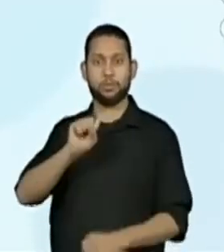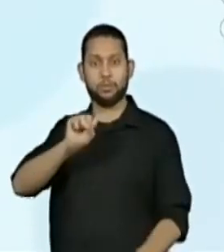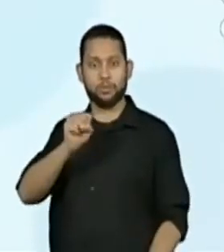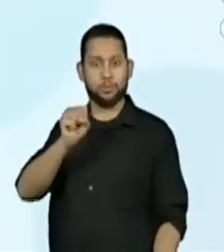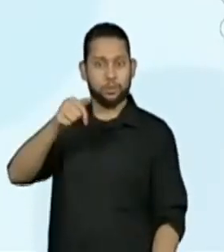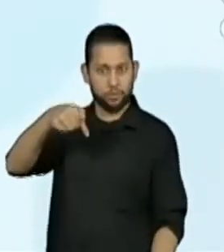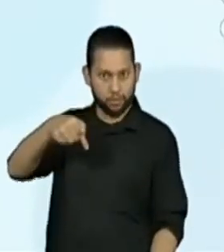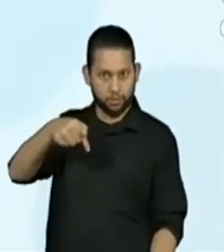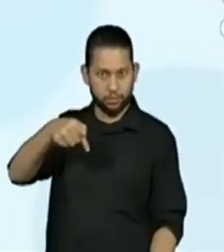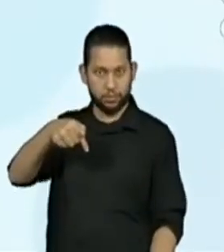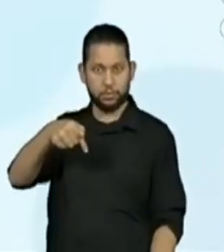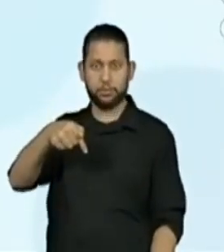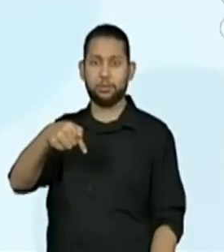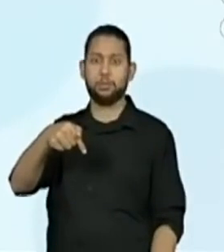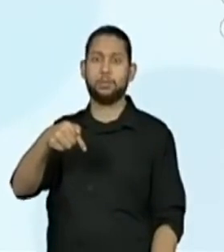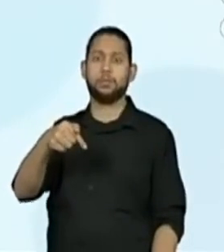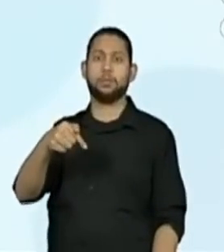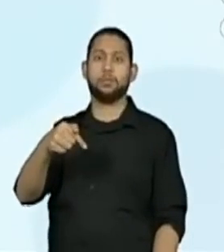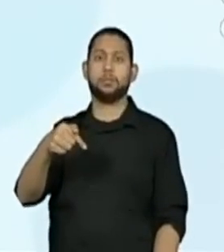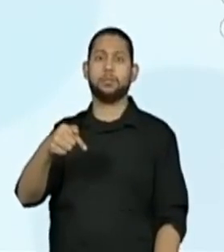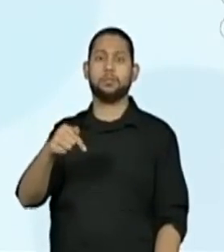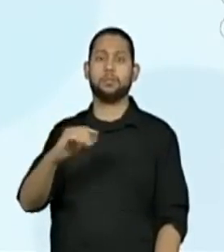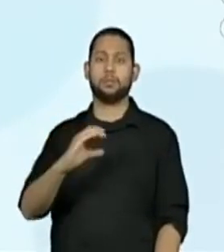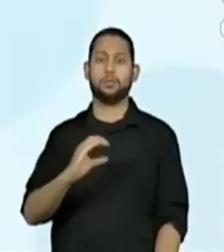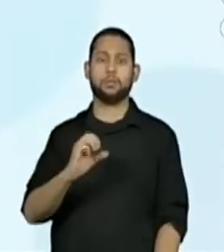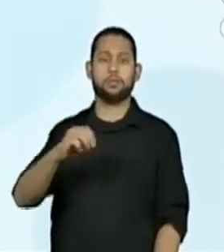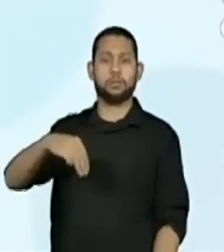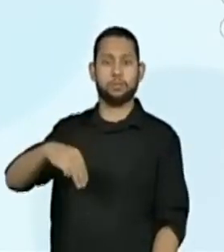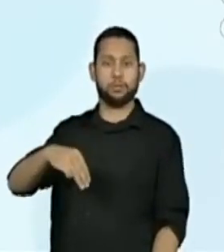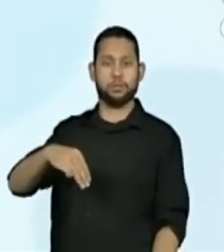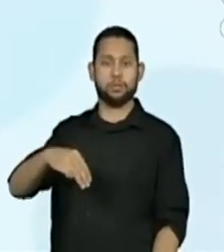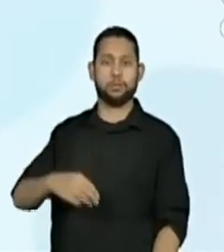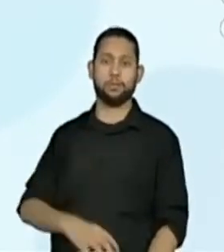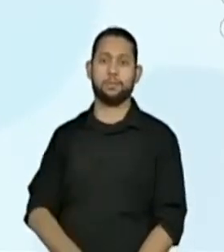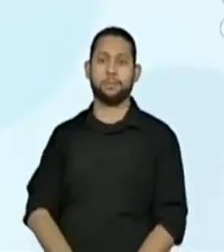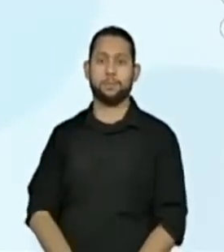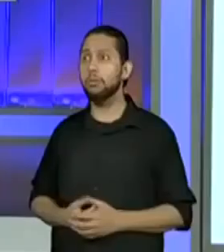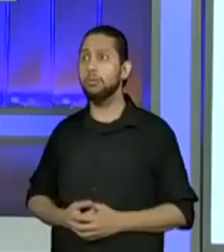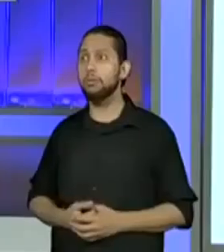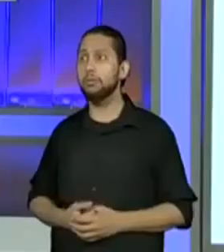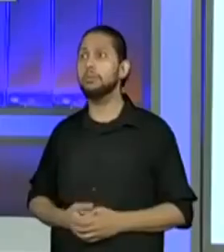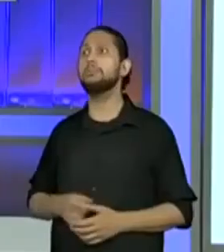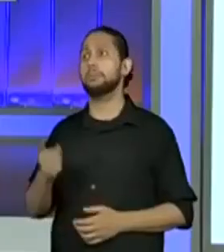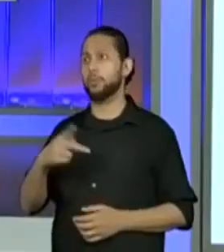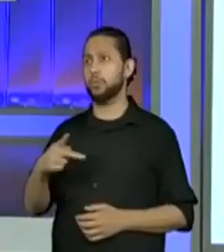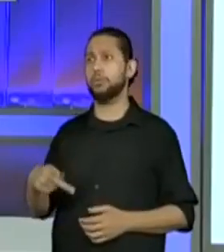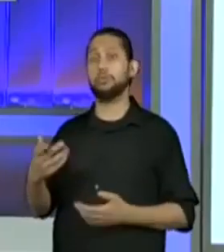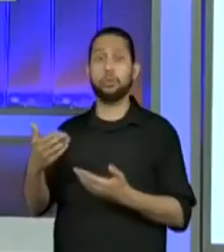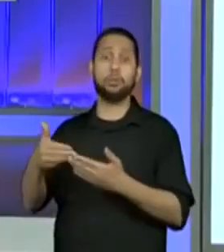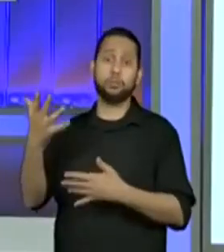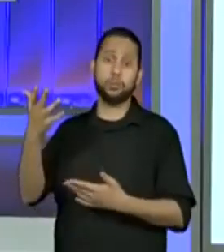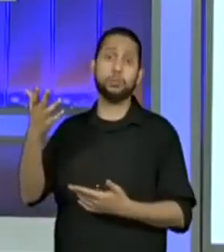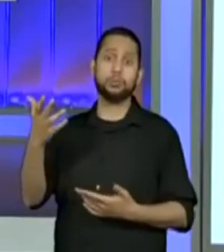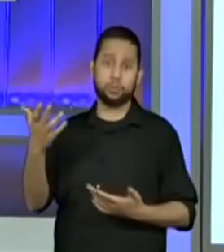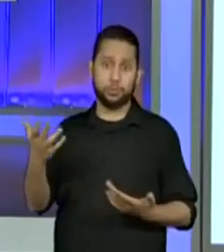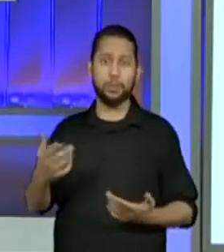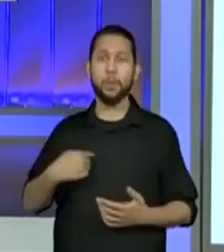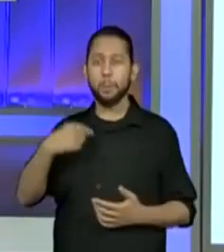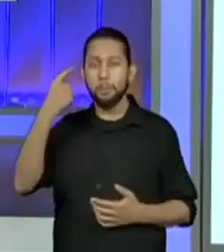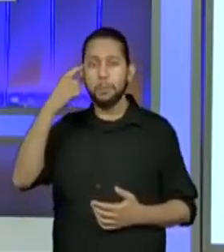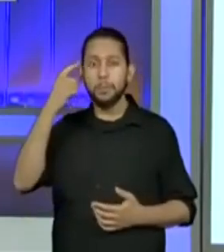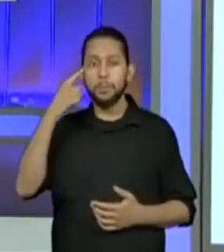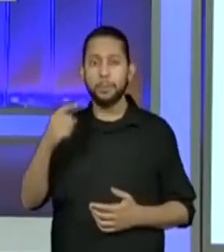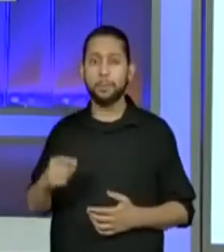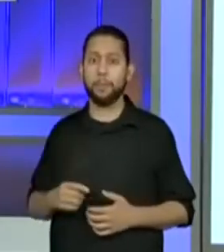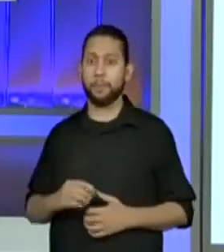centímetros. Também estudantes do quinto ano. Vamos lá.